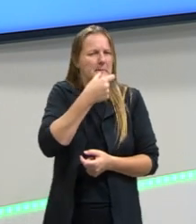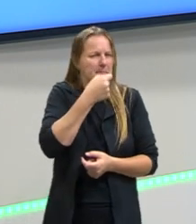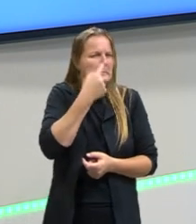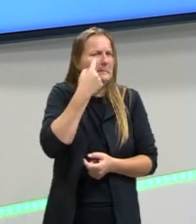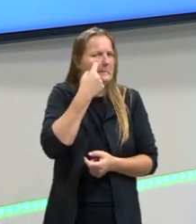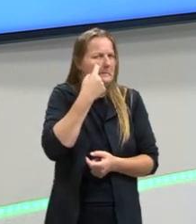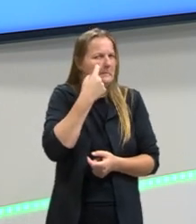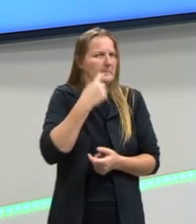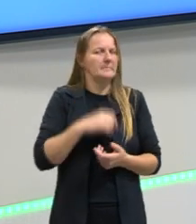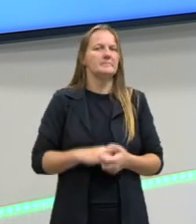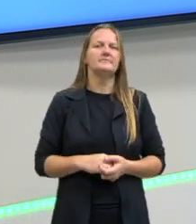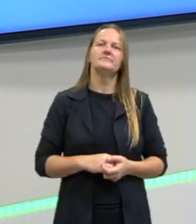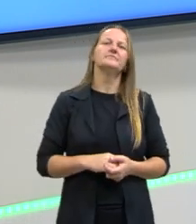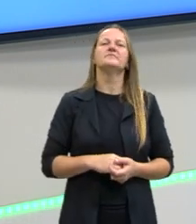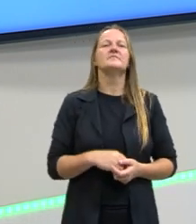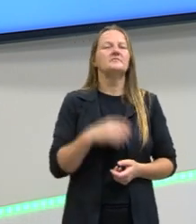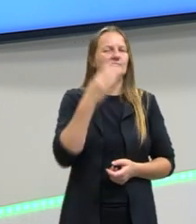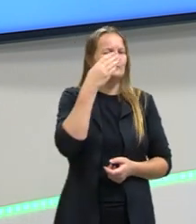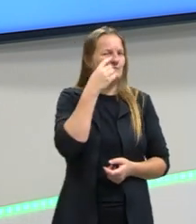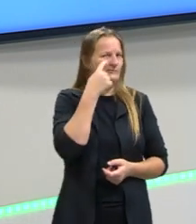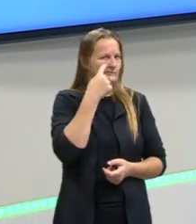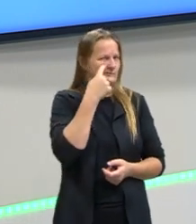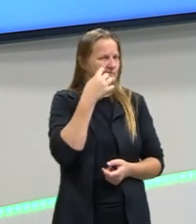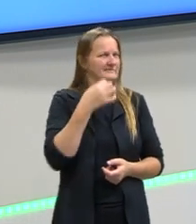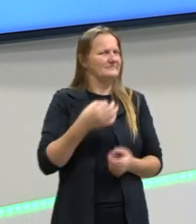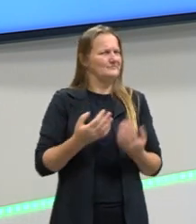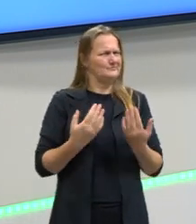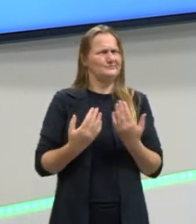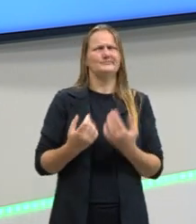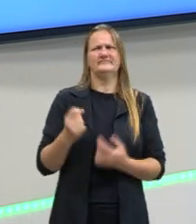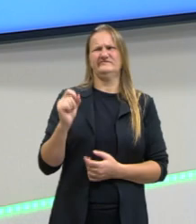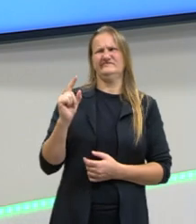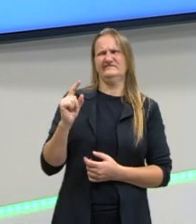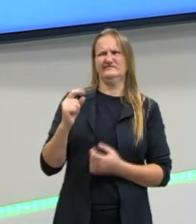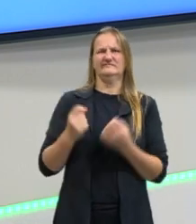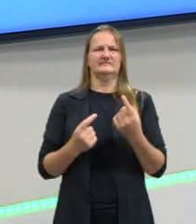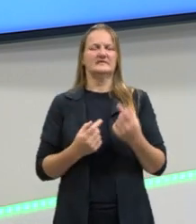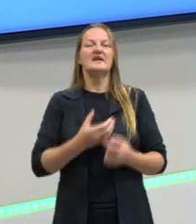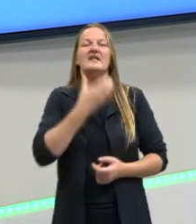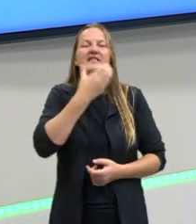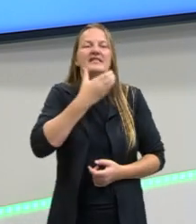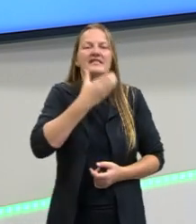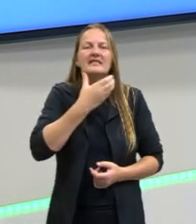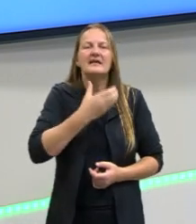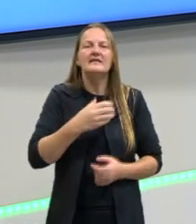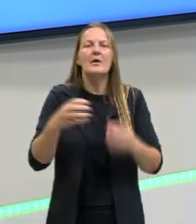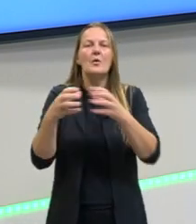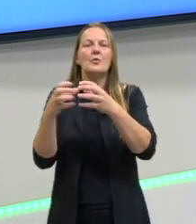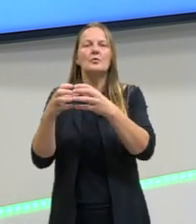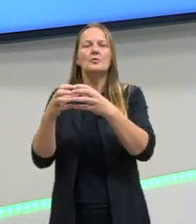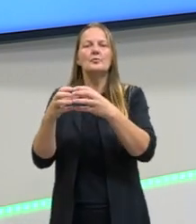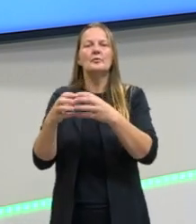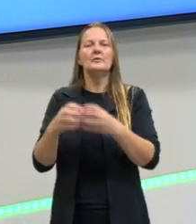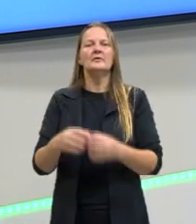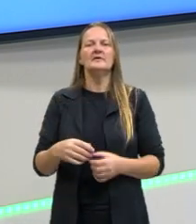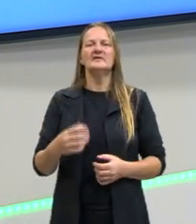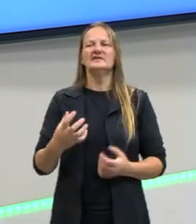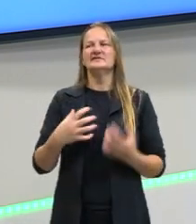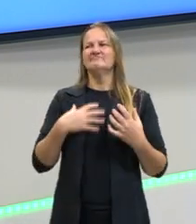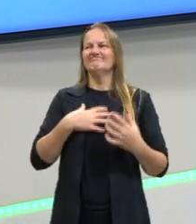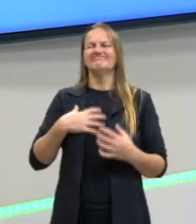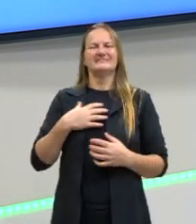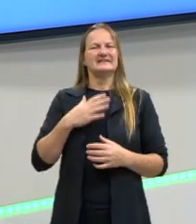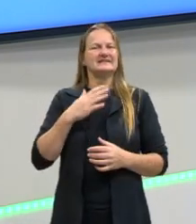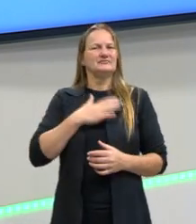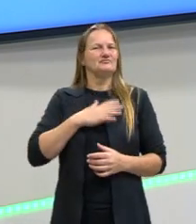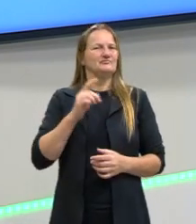tio do pavê, lá do final do ano, na festa de Natal, que faz aquelas piadinhas com duplo sentido, que geralmente não tem